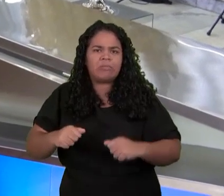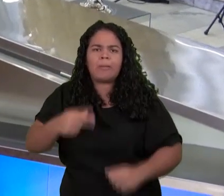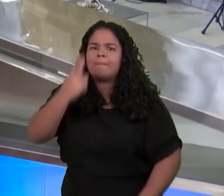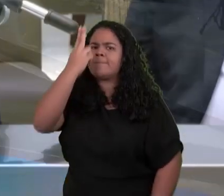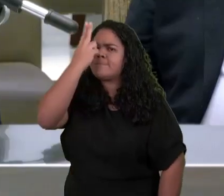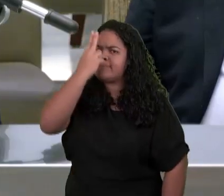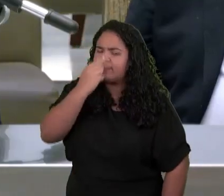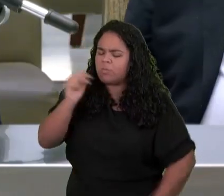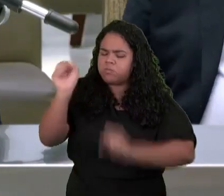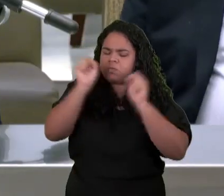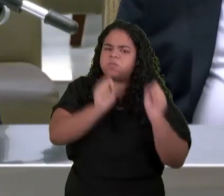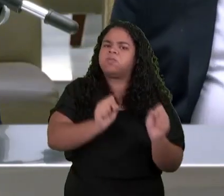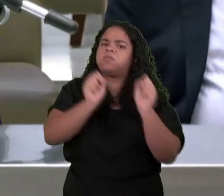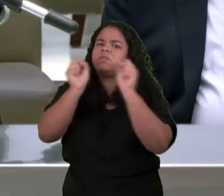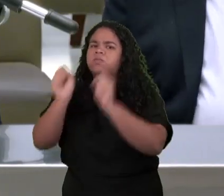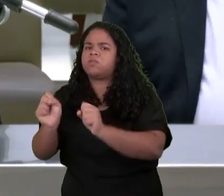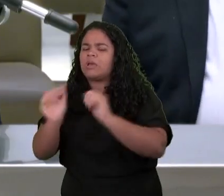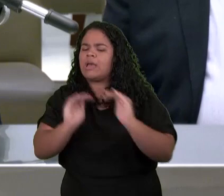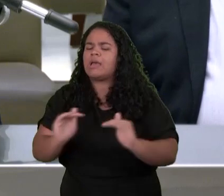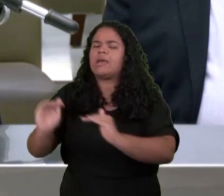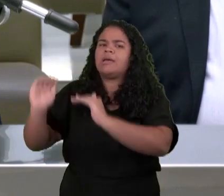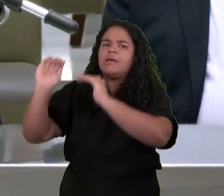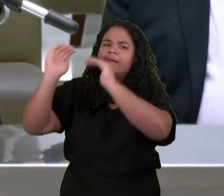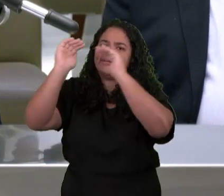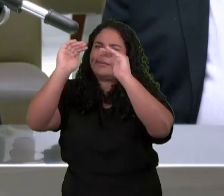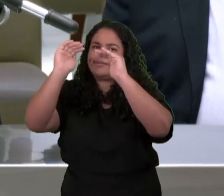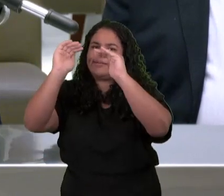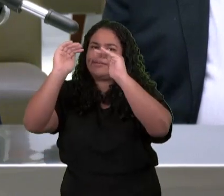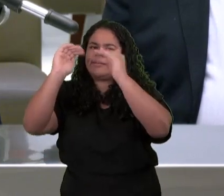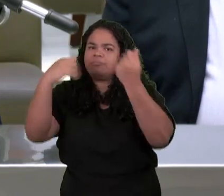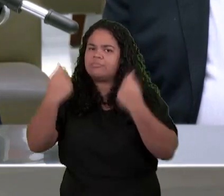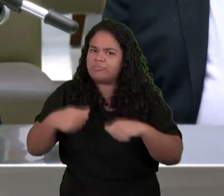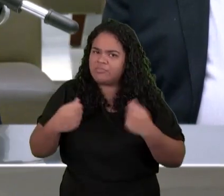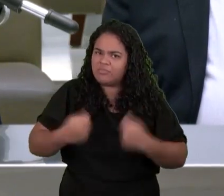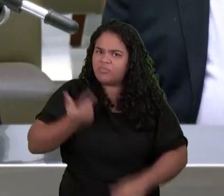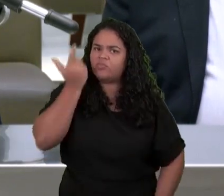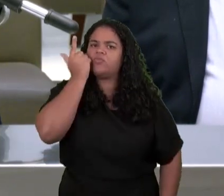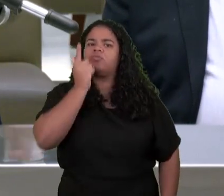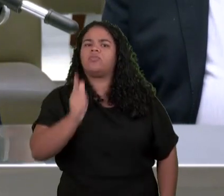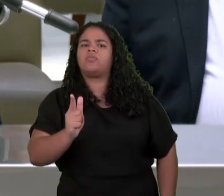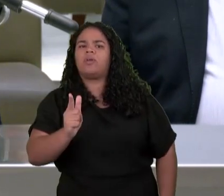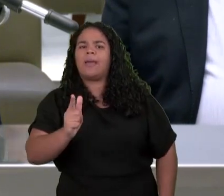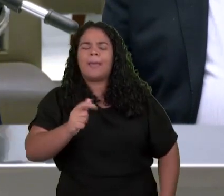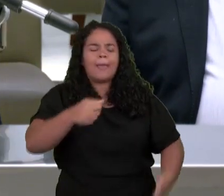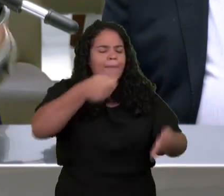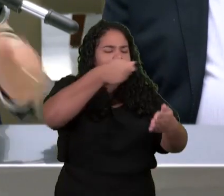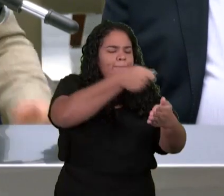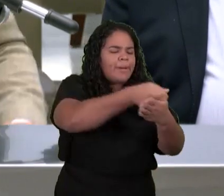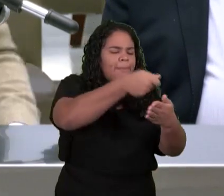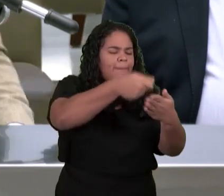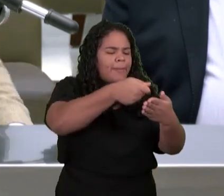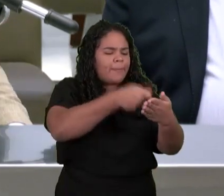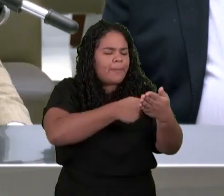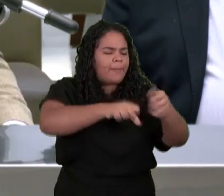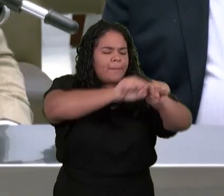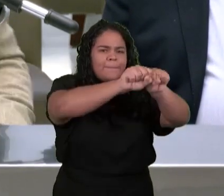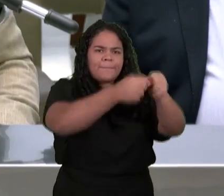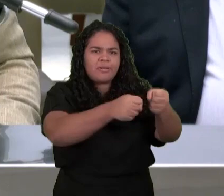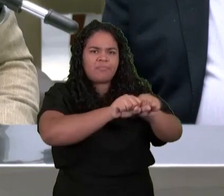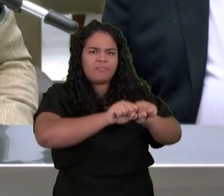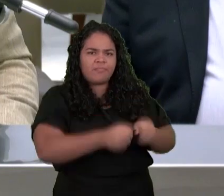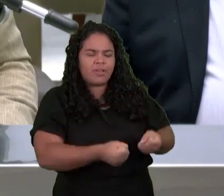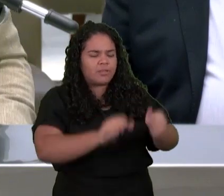Que tivesse Condições De abrir o livro Desatar Os selos Ler a